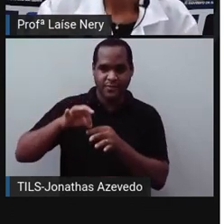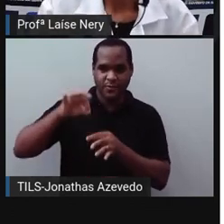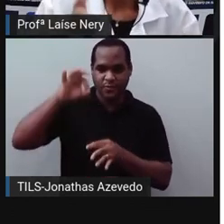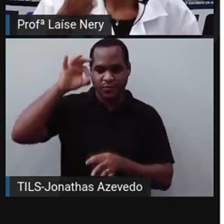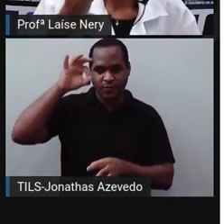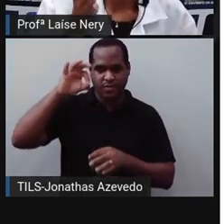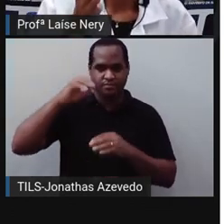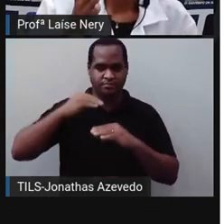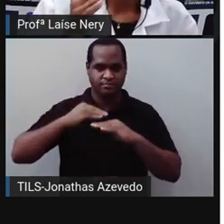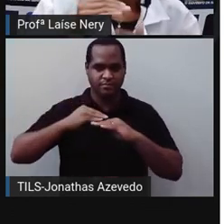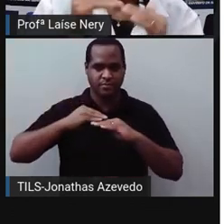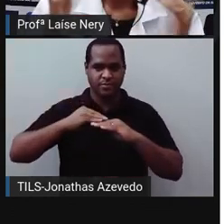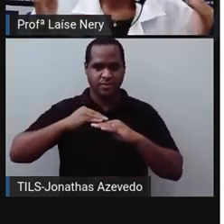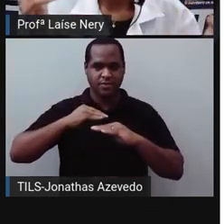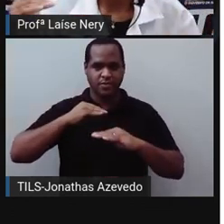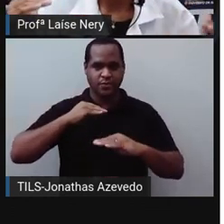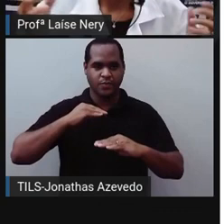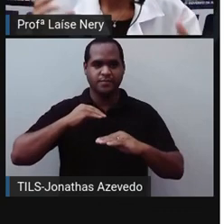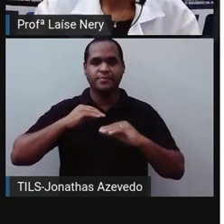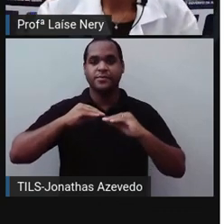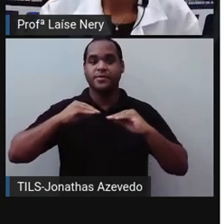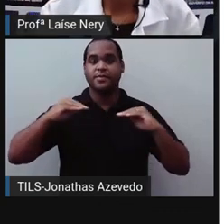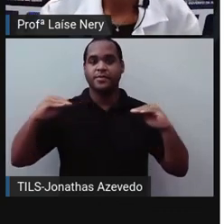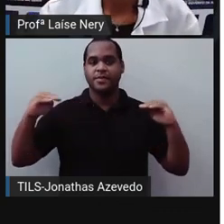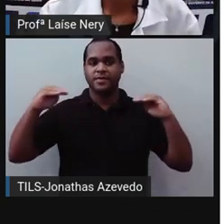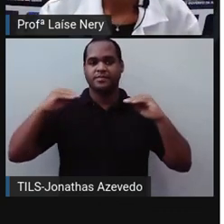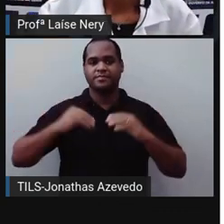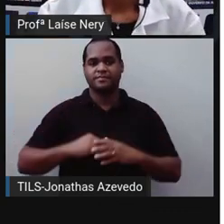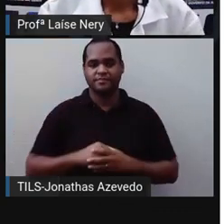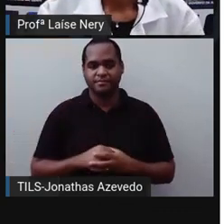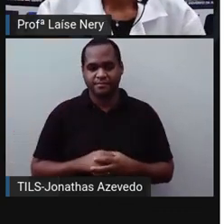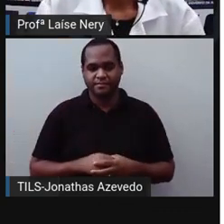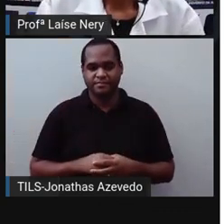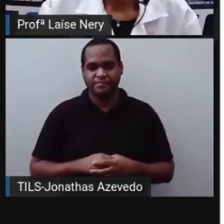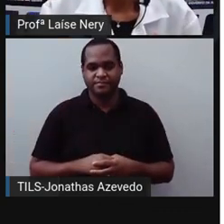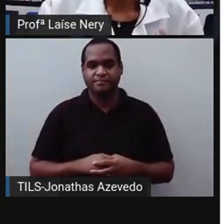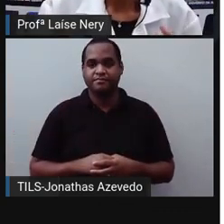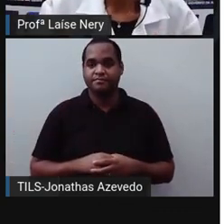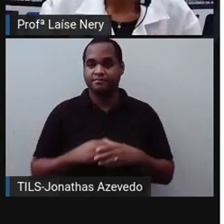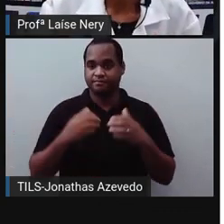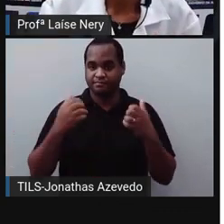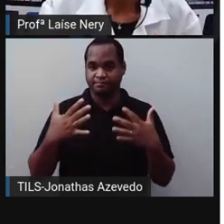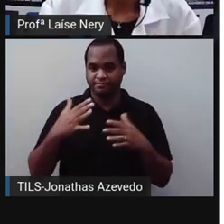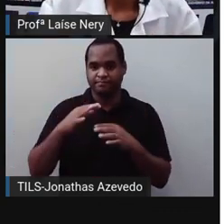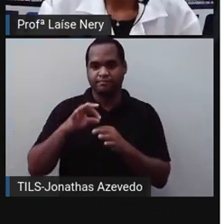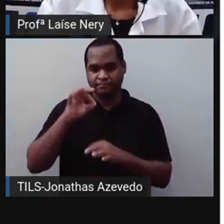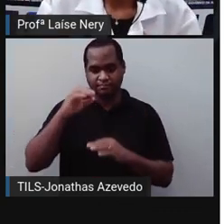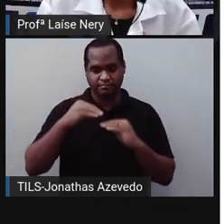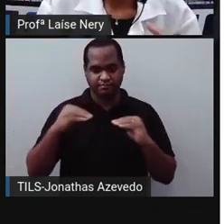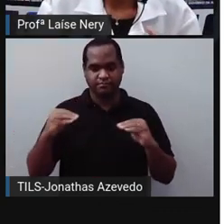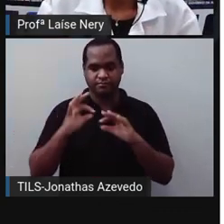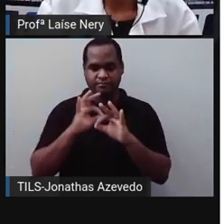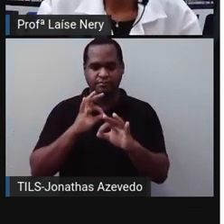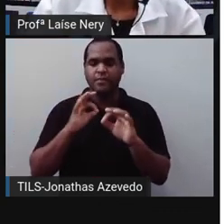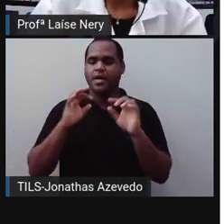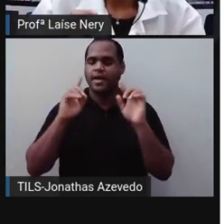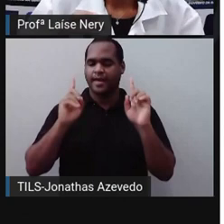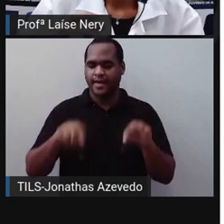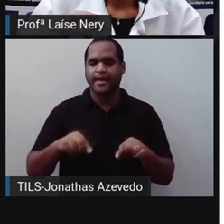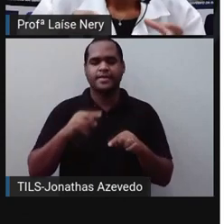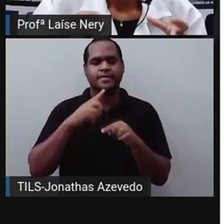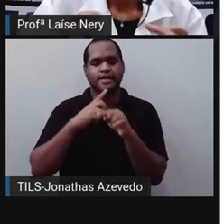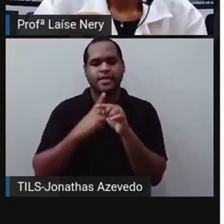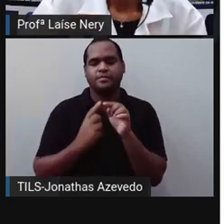seja, tem altura, largura e comprimento. Ou seja, são aquelas figuras